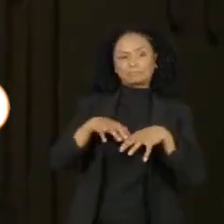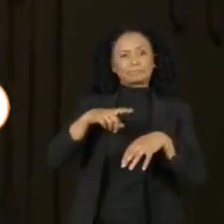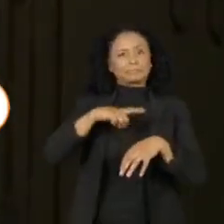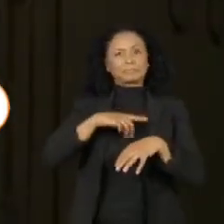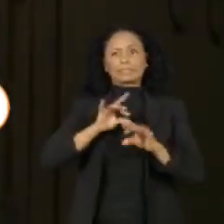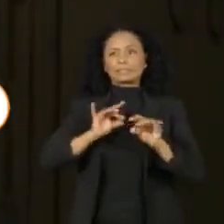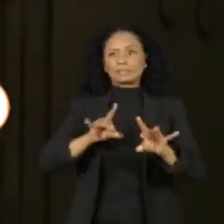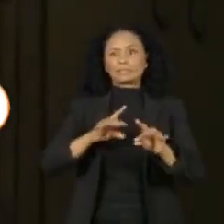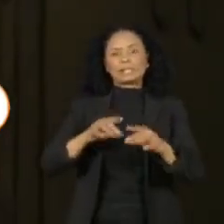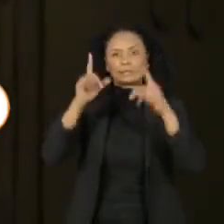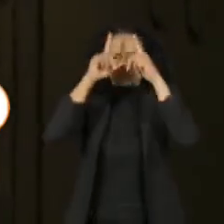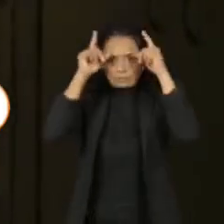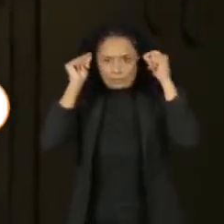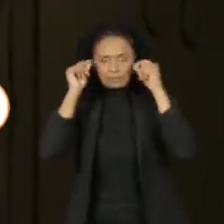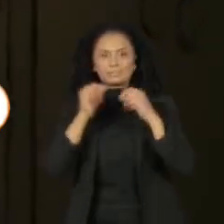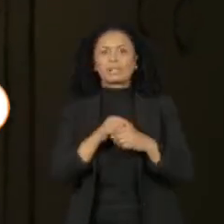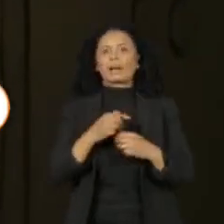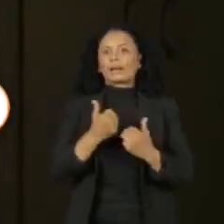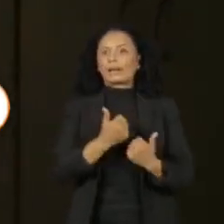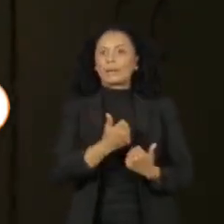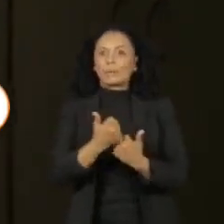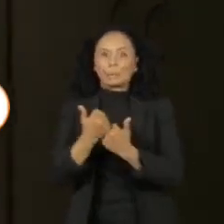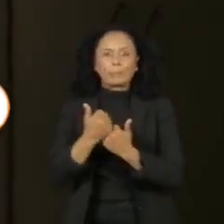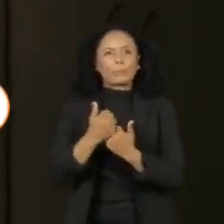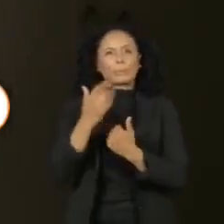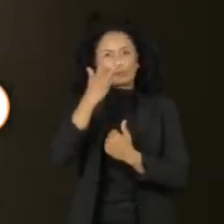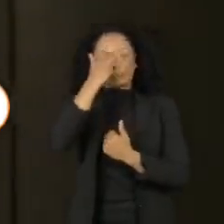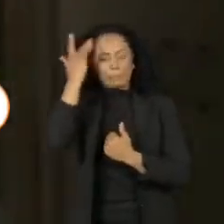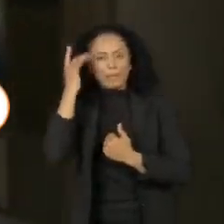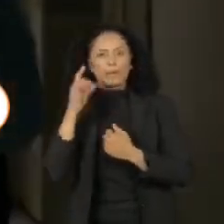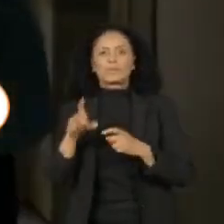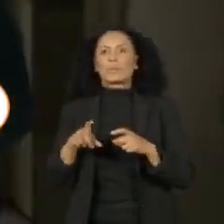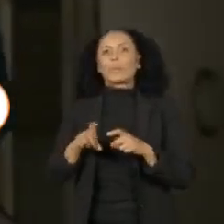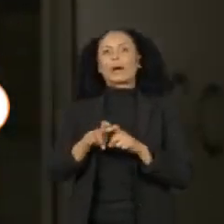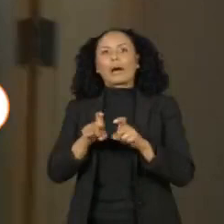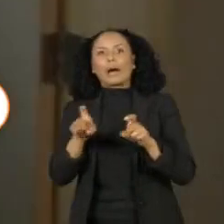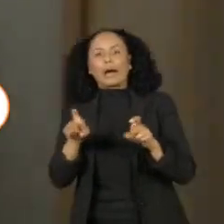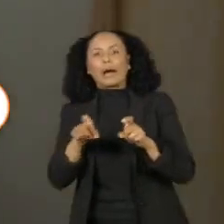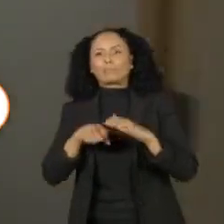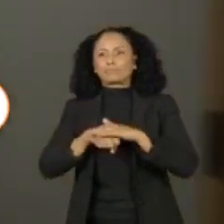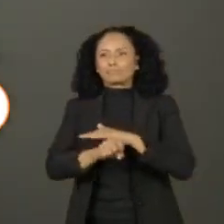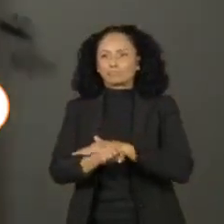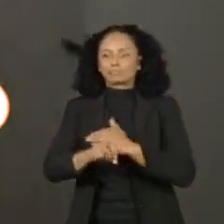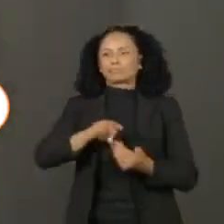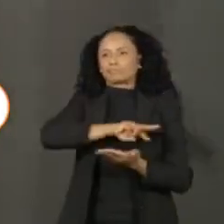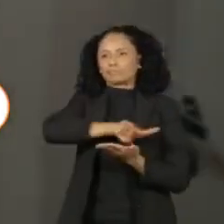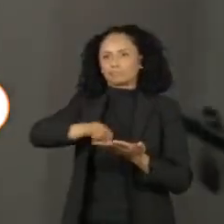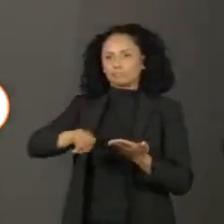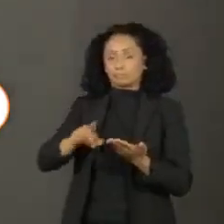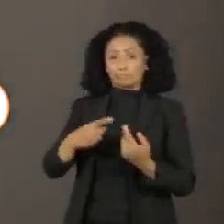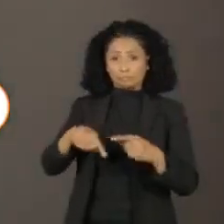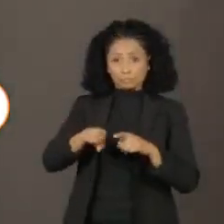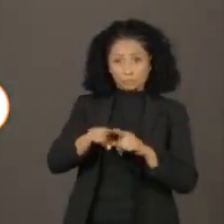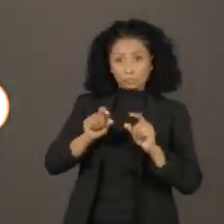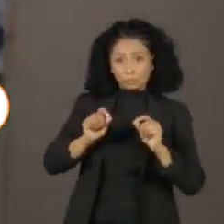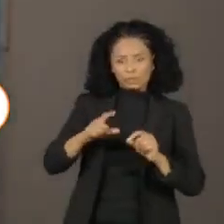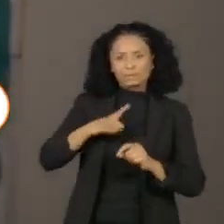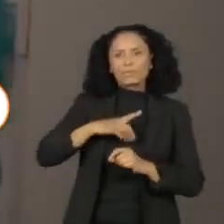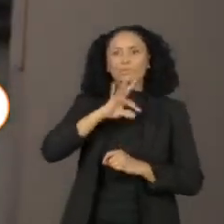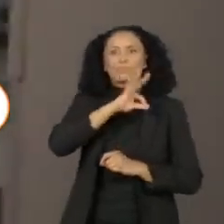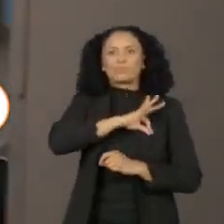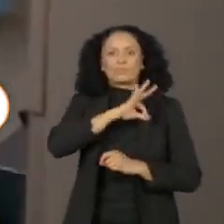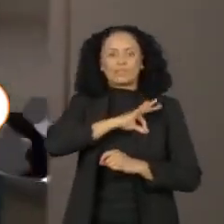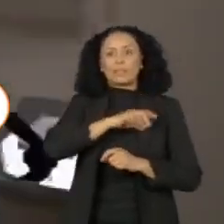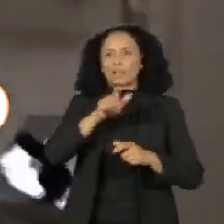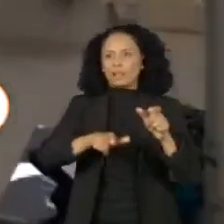auxiliares e parteiras. Entre as medidas que poderiam ser adotadas para isso estaria a desoneração da folha de pagamento desses